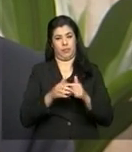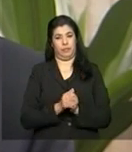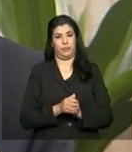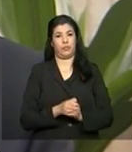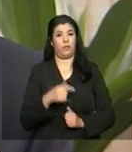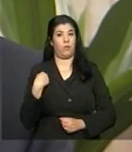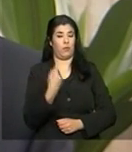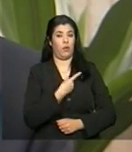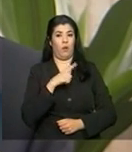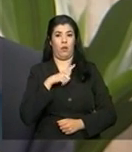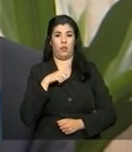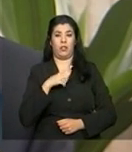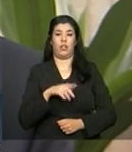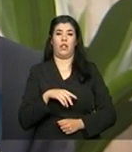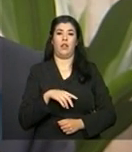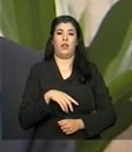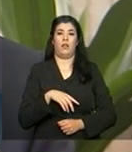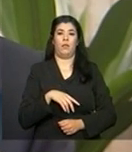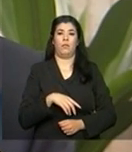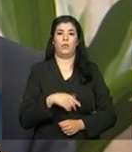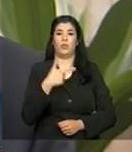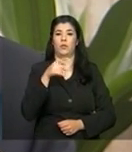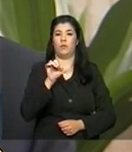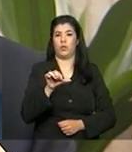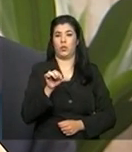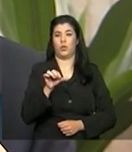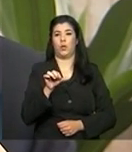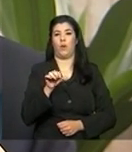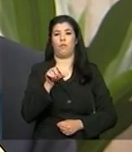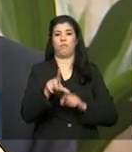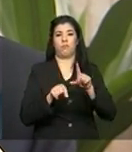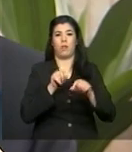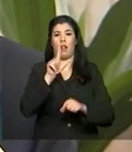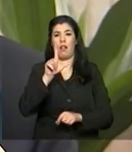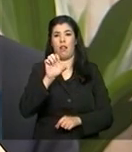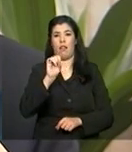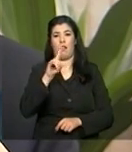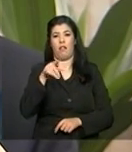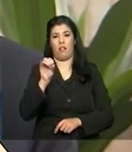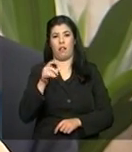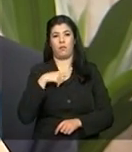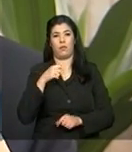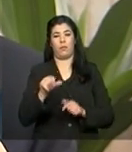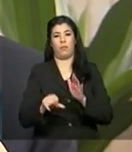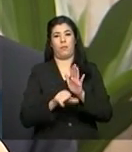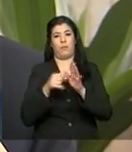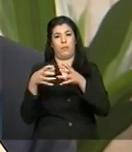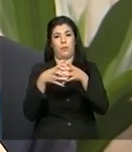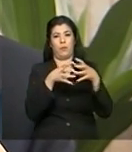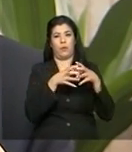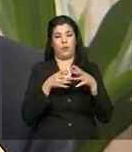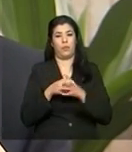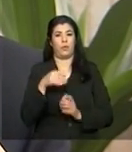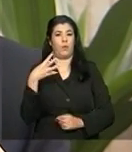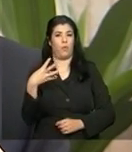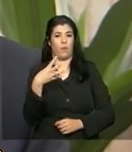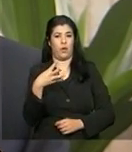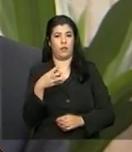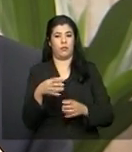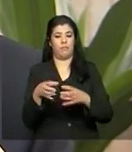nove lotes a serem leiloados, sendo que o lote, o primeiro lote, ele se subdivide em quatro